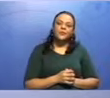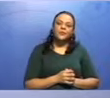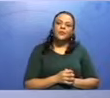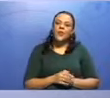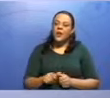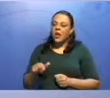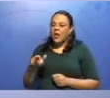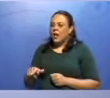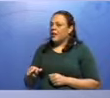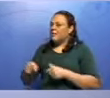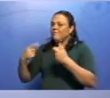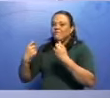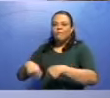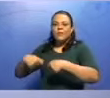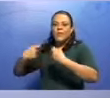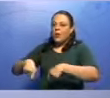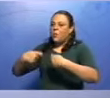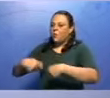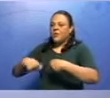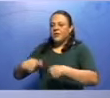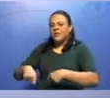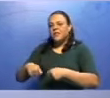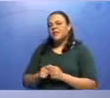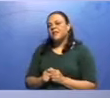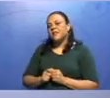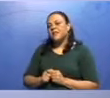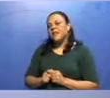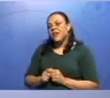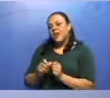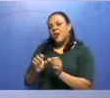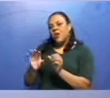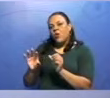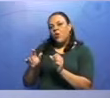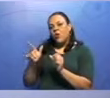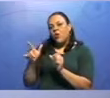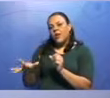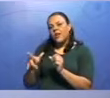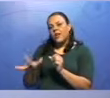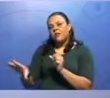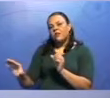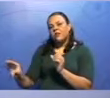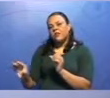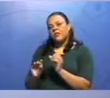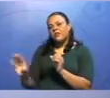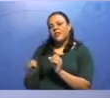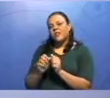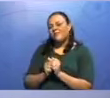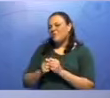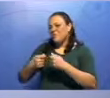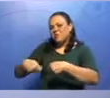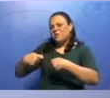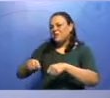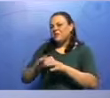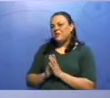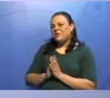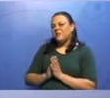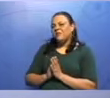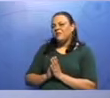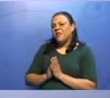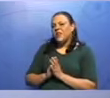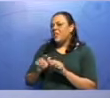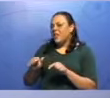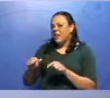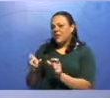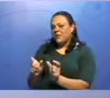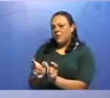precisa do com certeza, do sempre. como se essas palavras, elas são diferentes do leite da frase anterior.